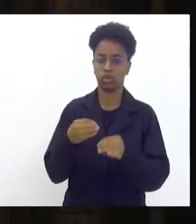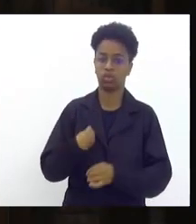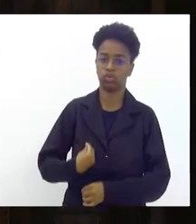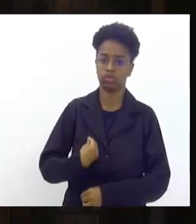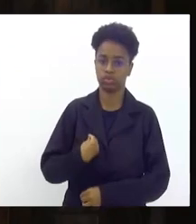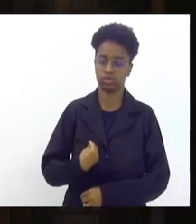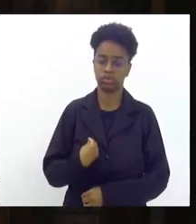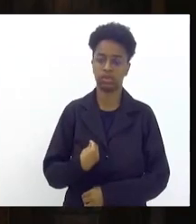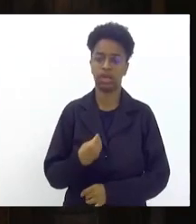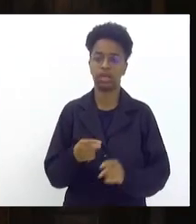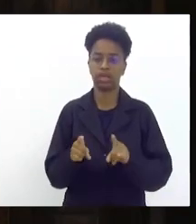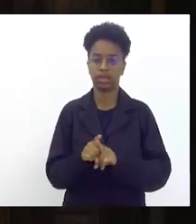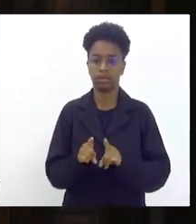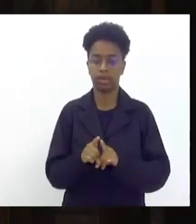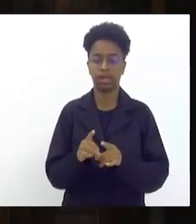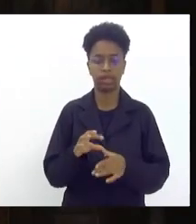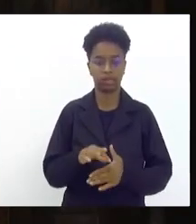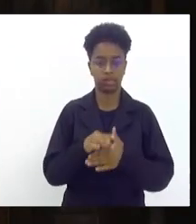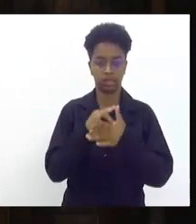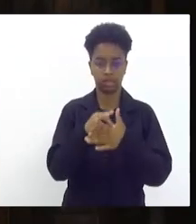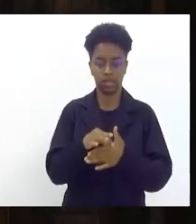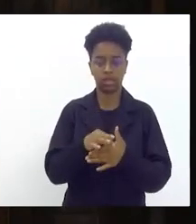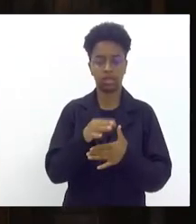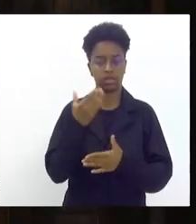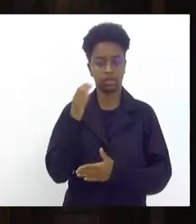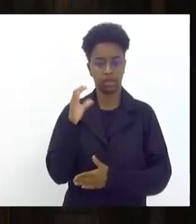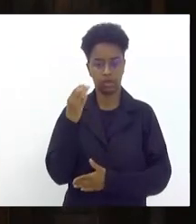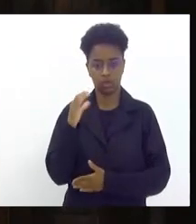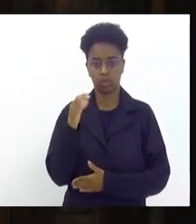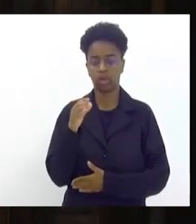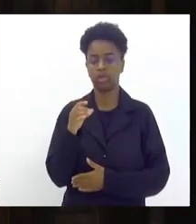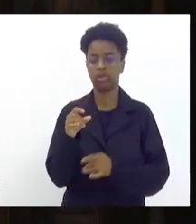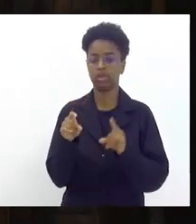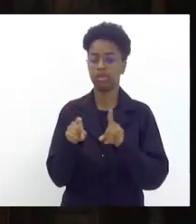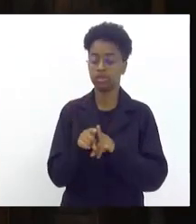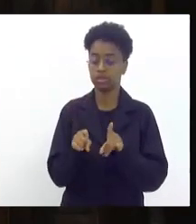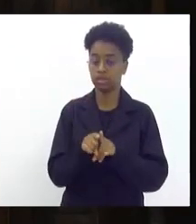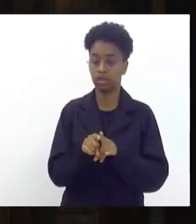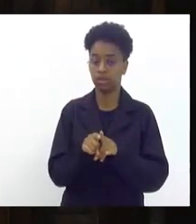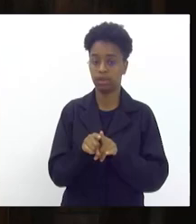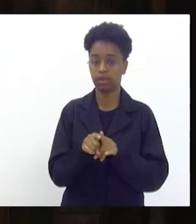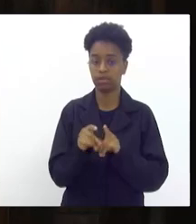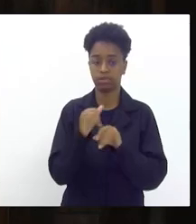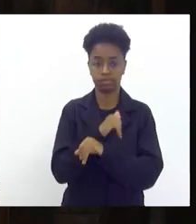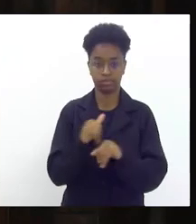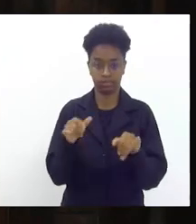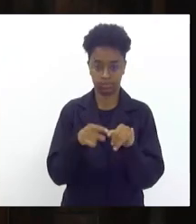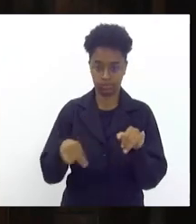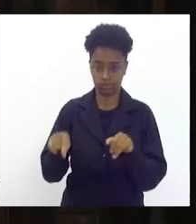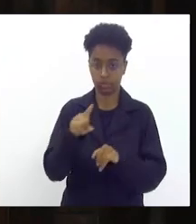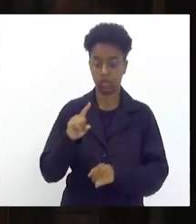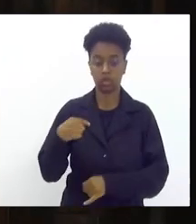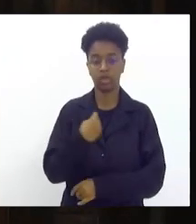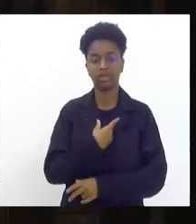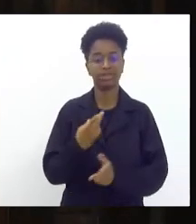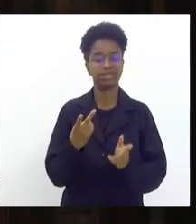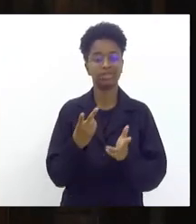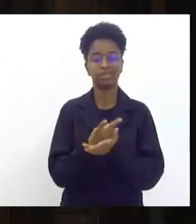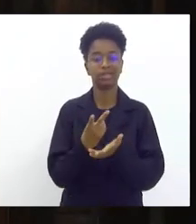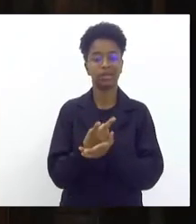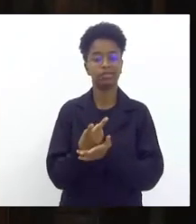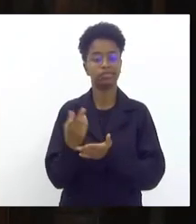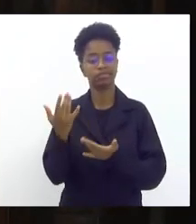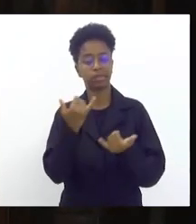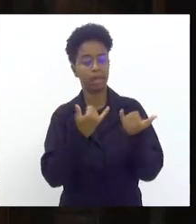Viveriança de Interói Jonathan Anjo Ibinho dizer para vocês o seguinte a gente escuta muito falar de que